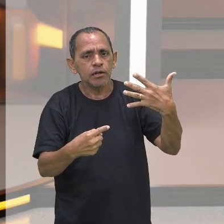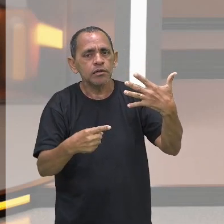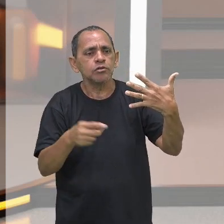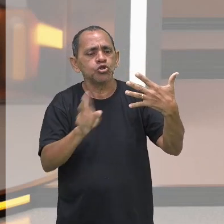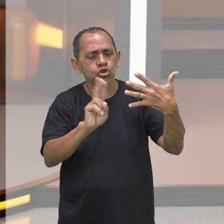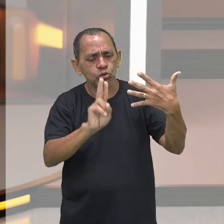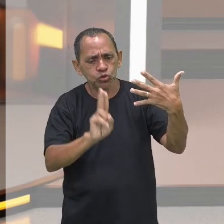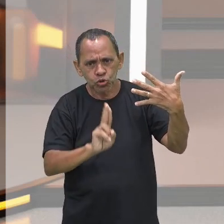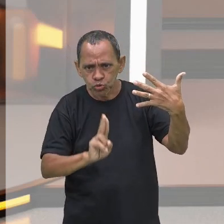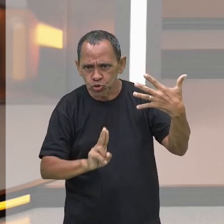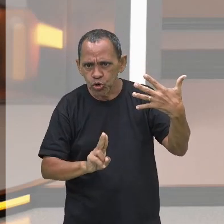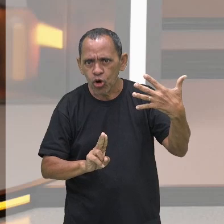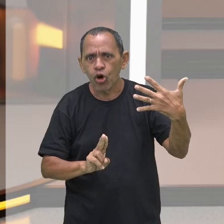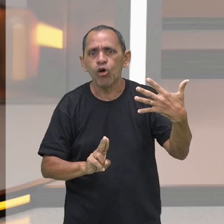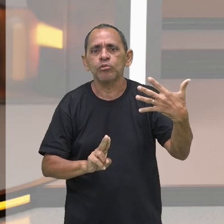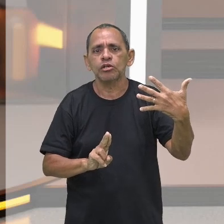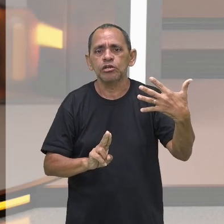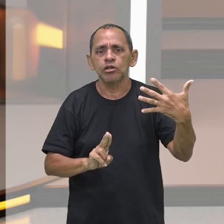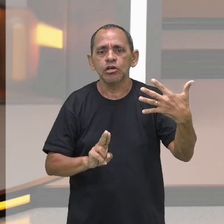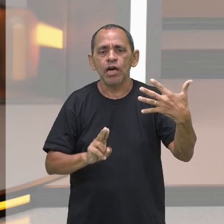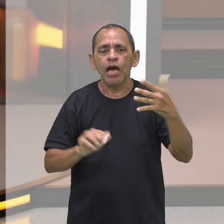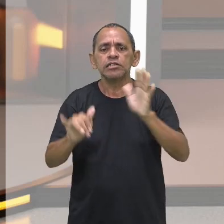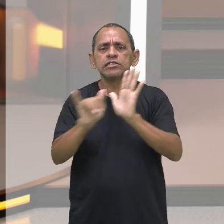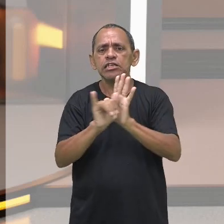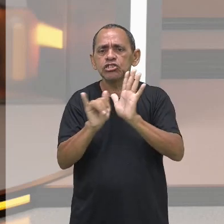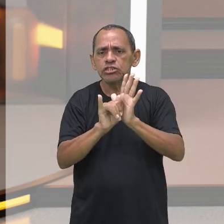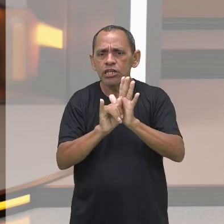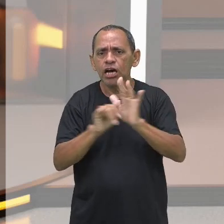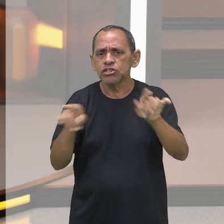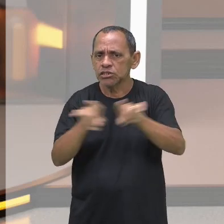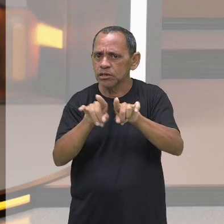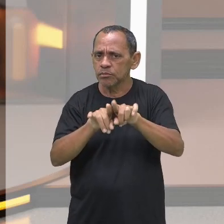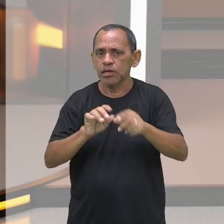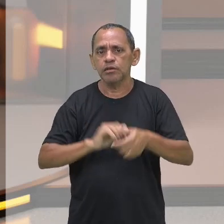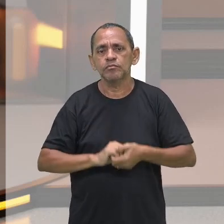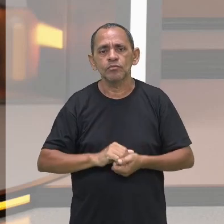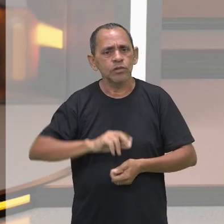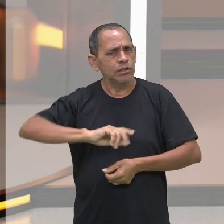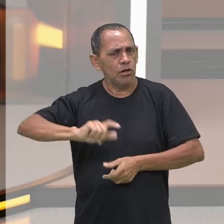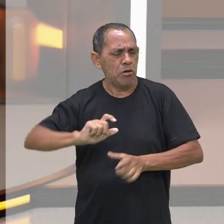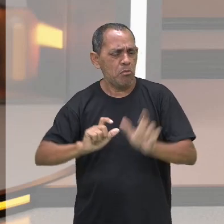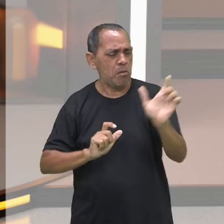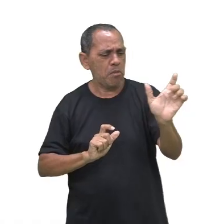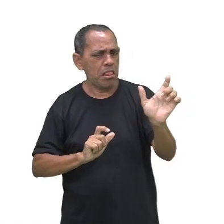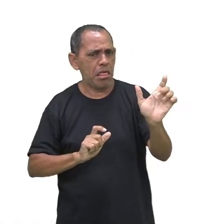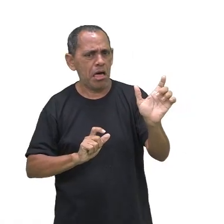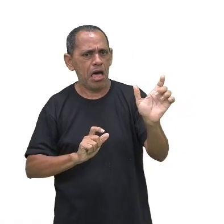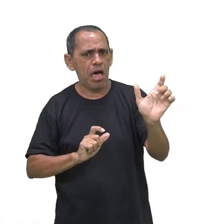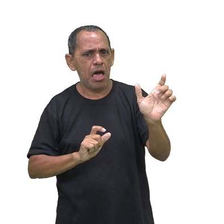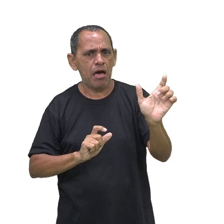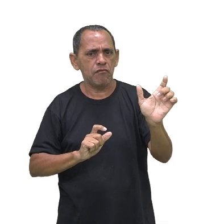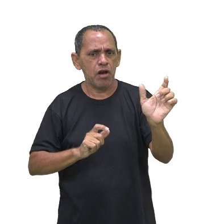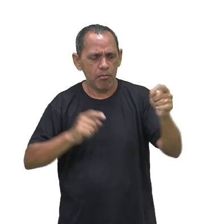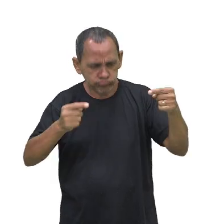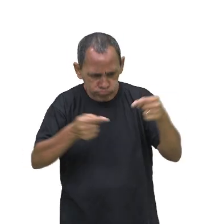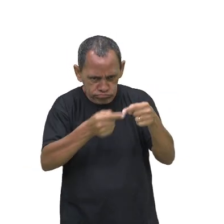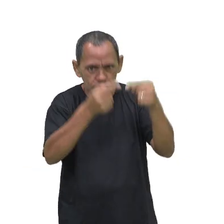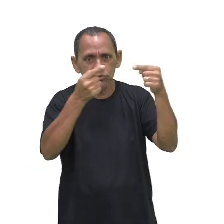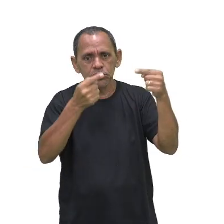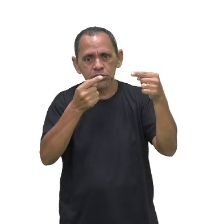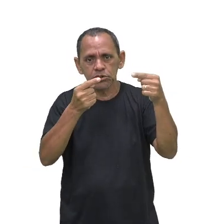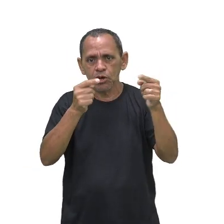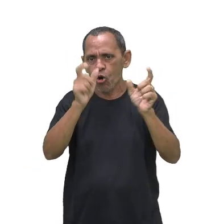diversidade é a questão da identidade. E não é só uma palavra que rima com a outra, não. A